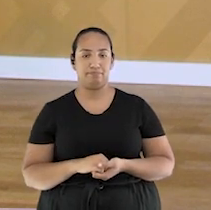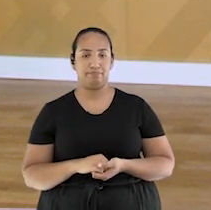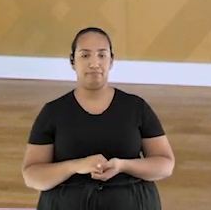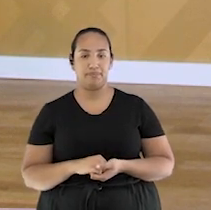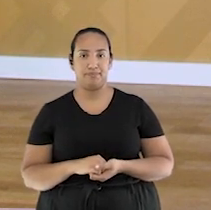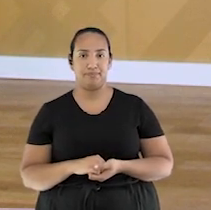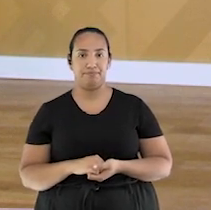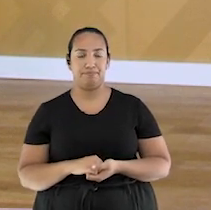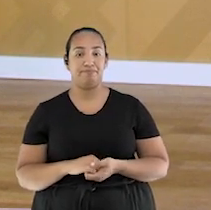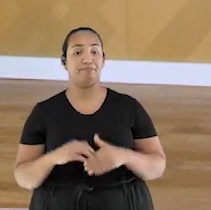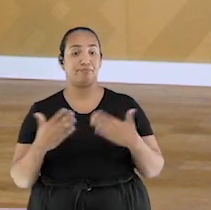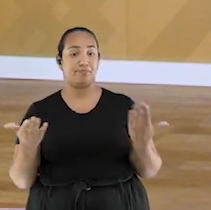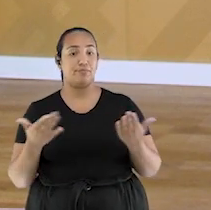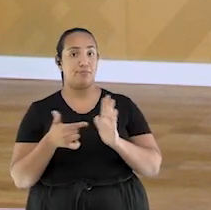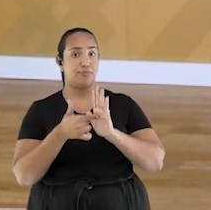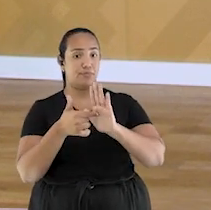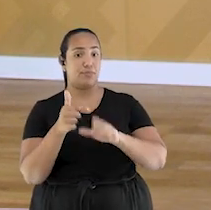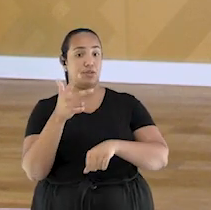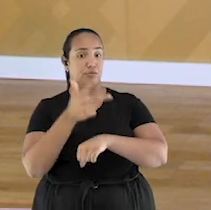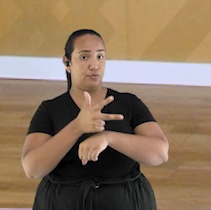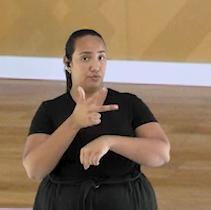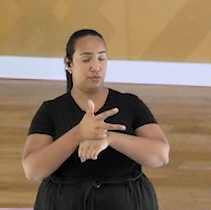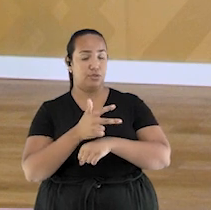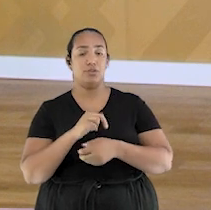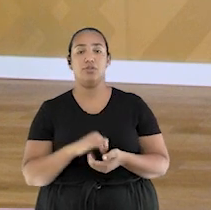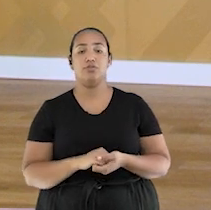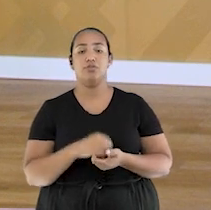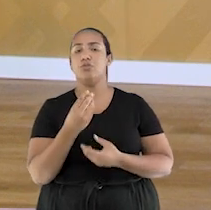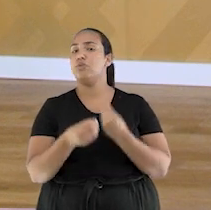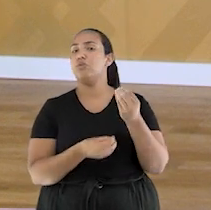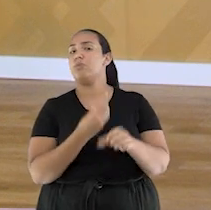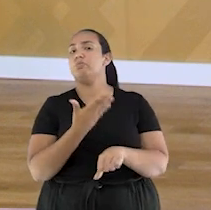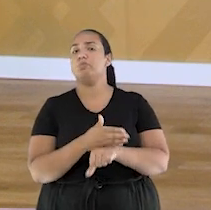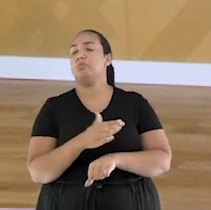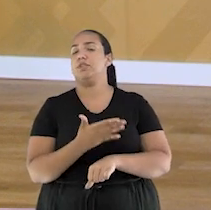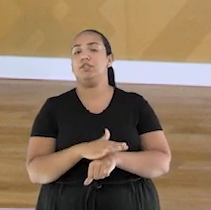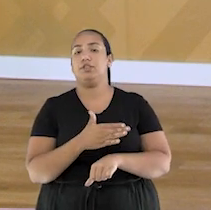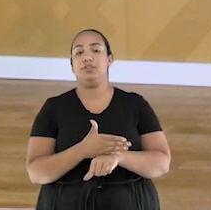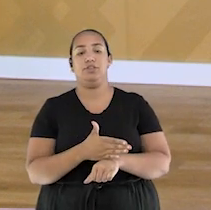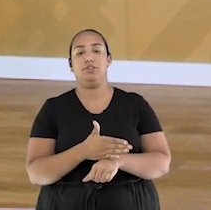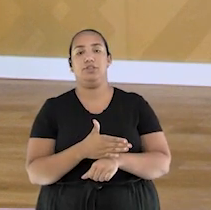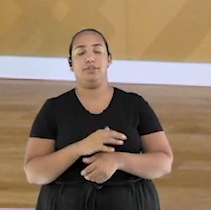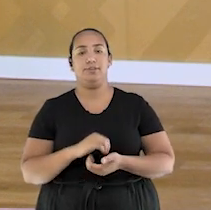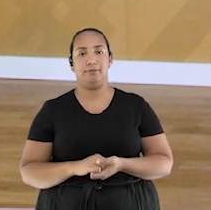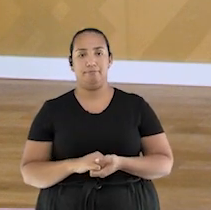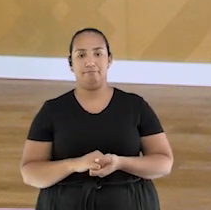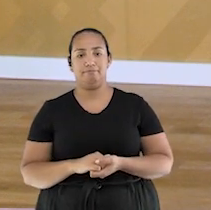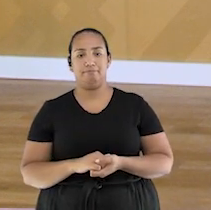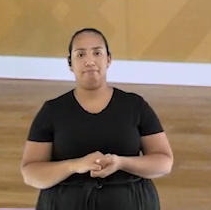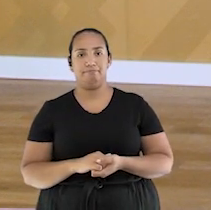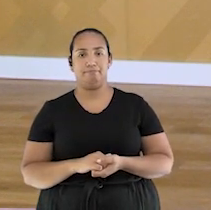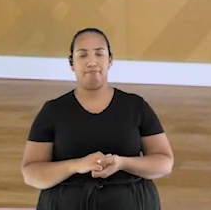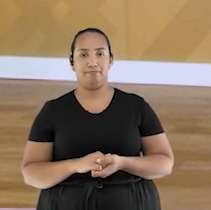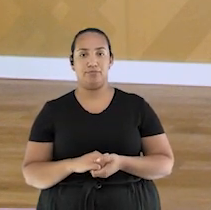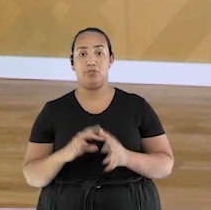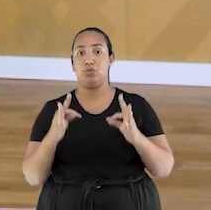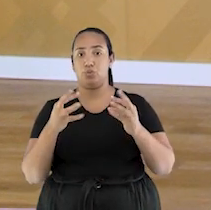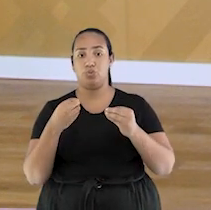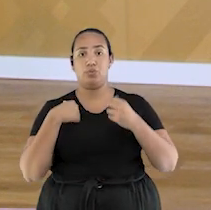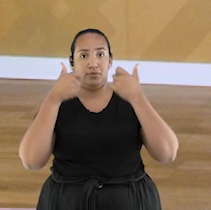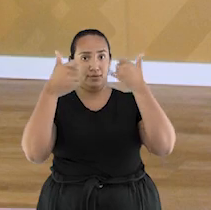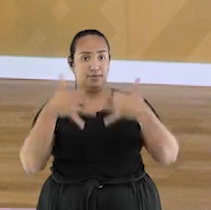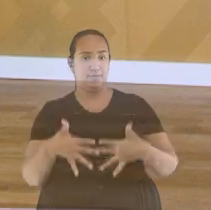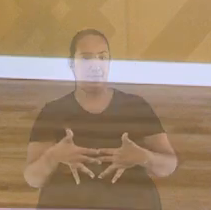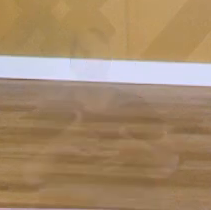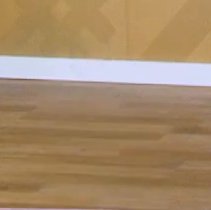Beleza? Vamos mostrar agora no vídeo a seguir, como que é o movimento da manchete praticando esses exercícios